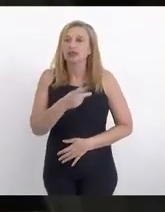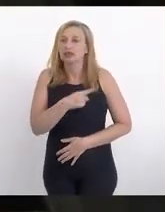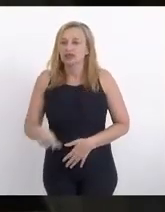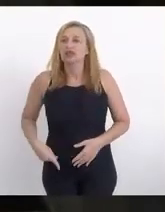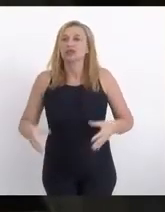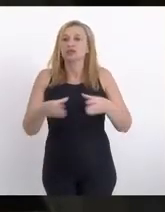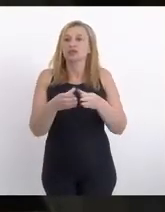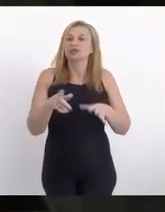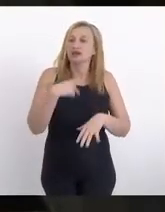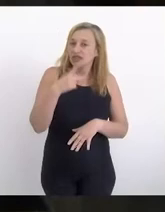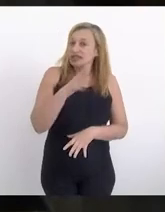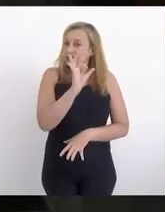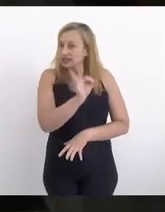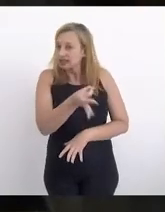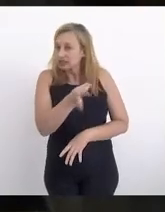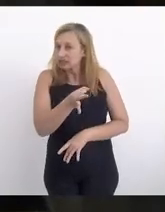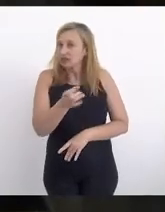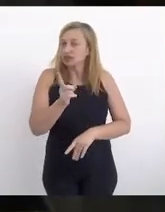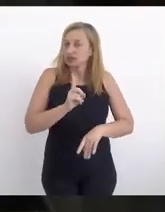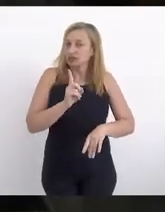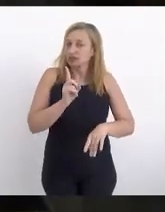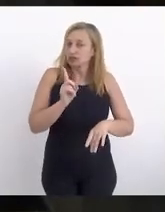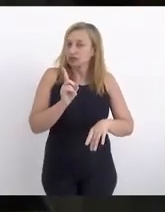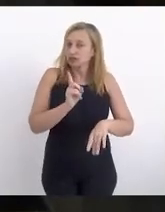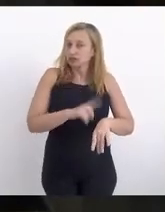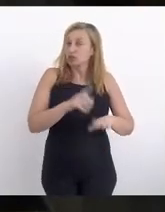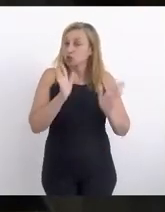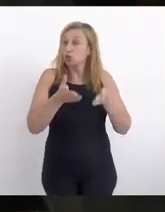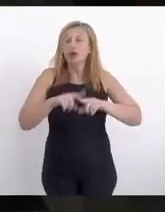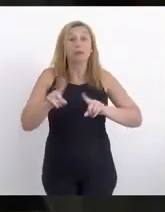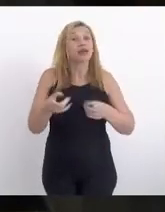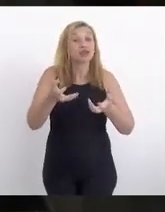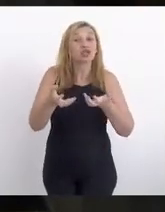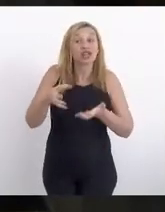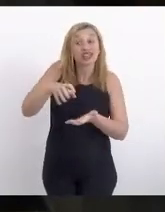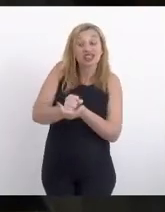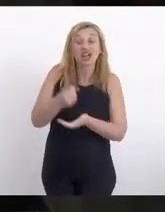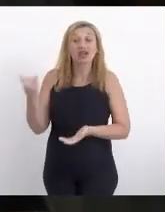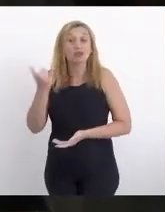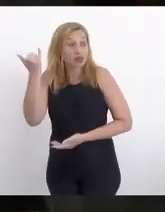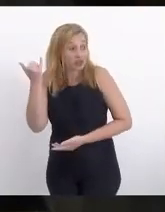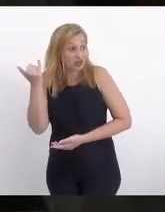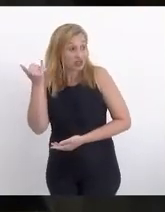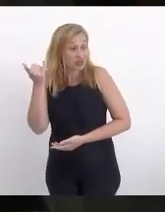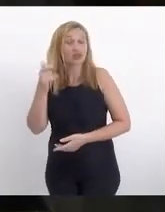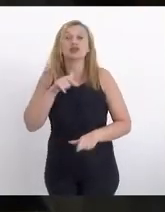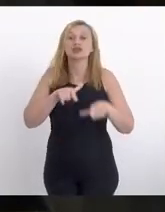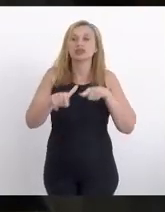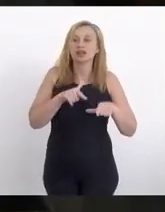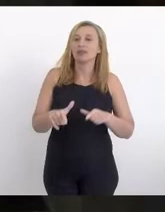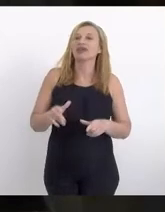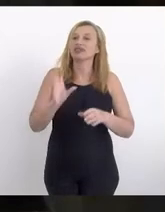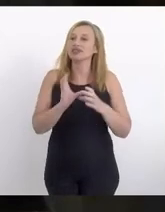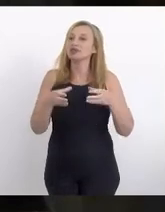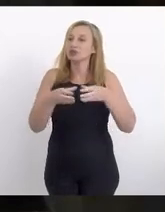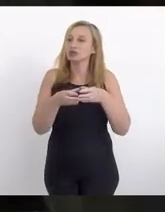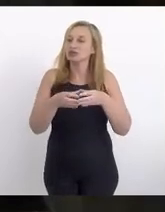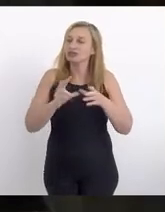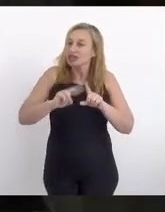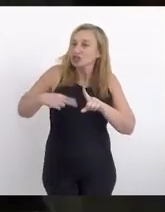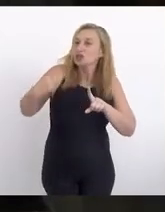comissão e vai fazê-lo, certamente, na sessão de hoje. Mas, de qualquer maneira, eu quero registrar a importância do trabalho dessa comissão, que vai